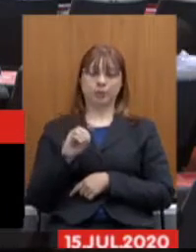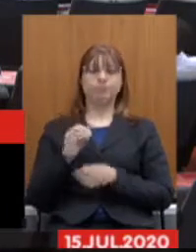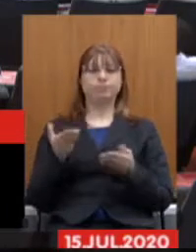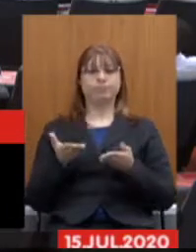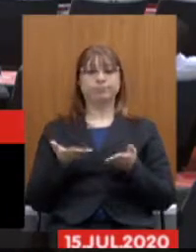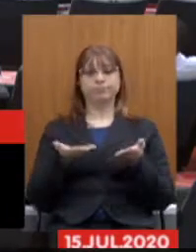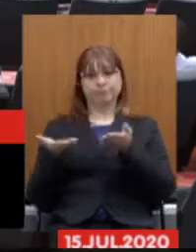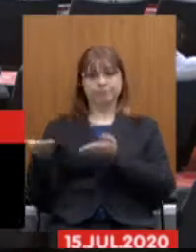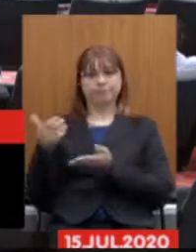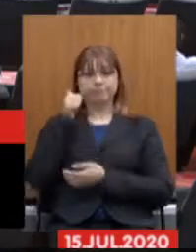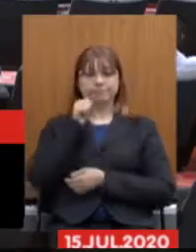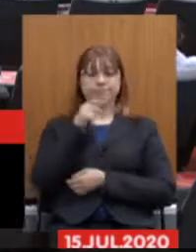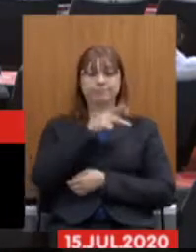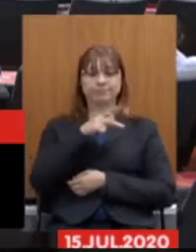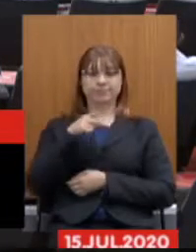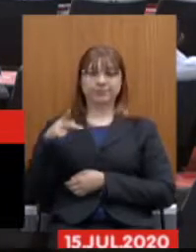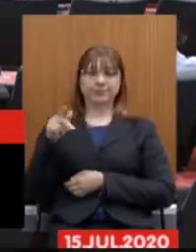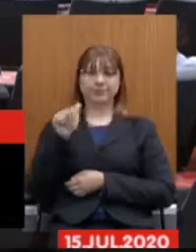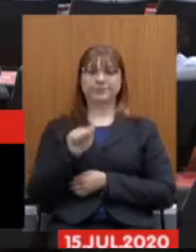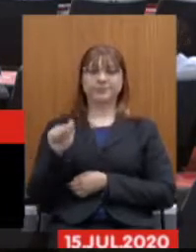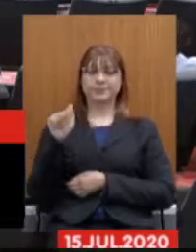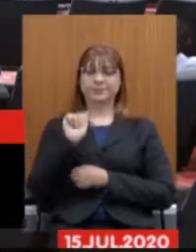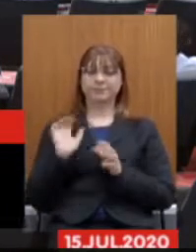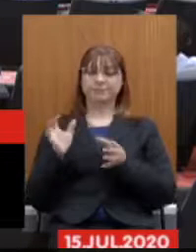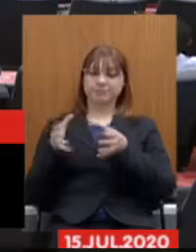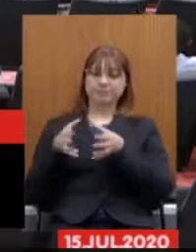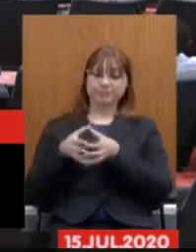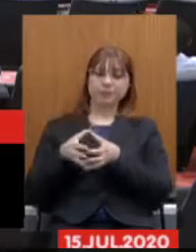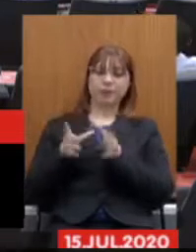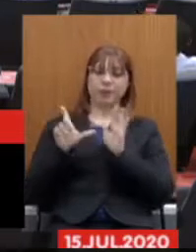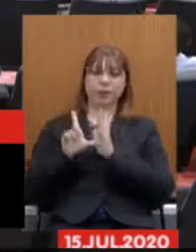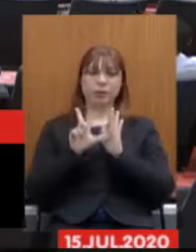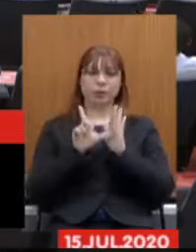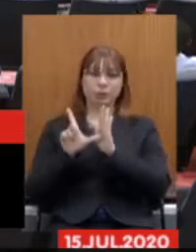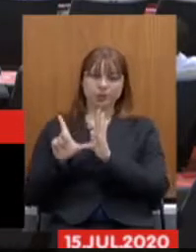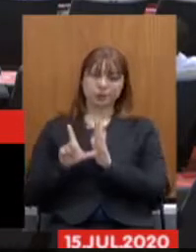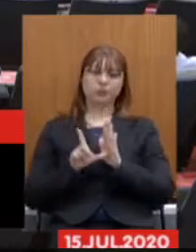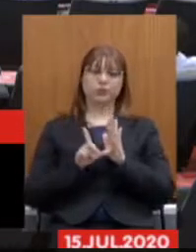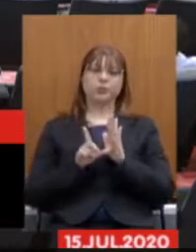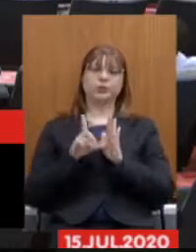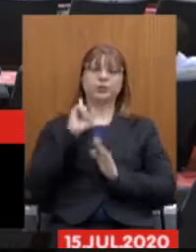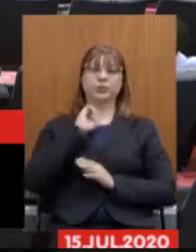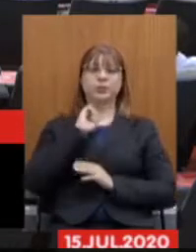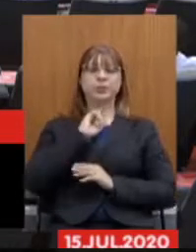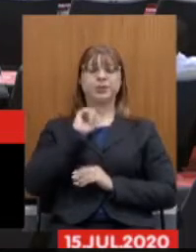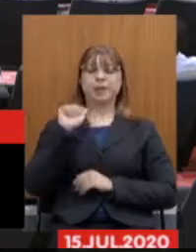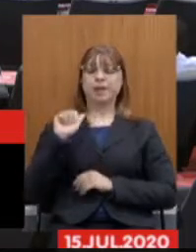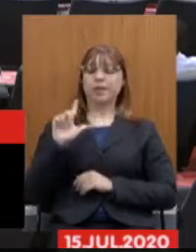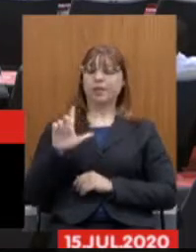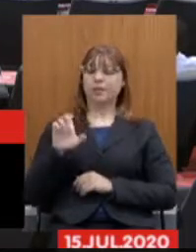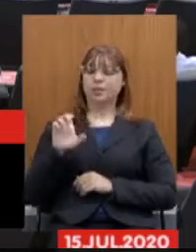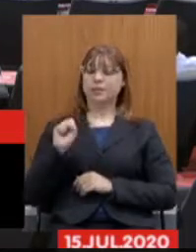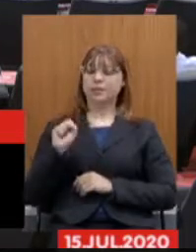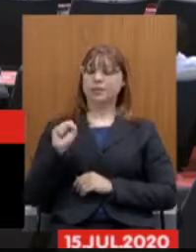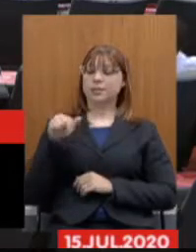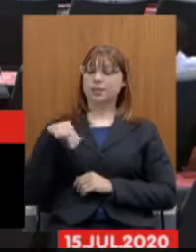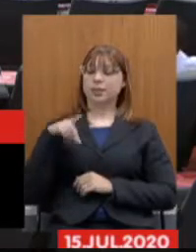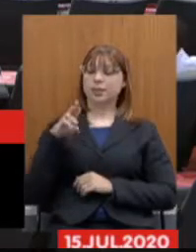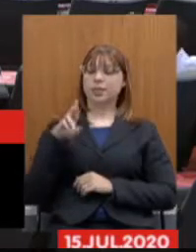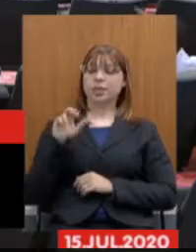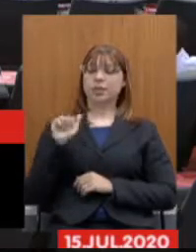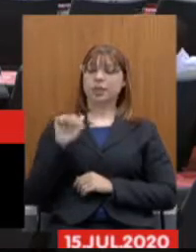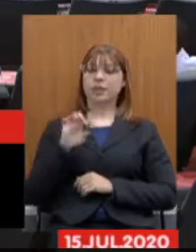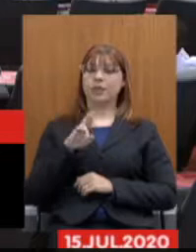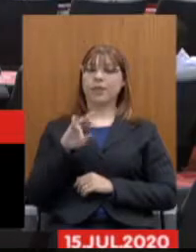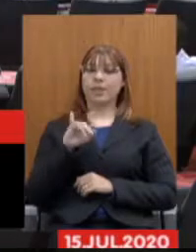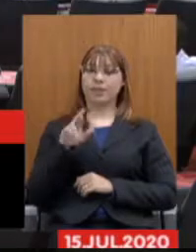da Associação de Servidores da Junta Comercial de Minas Gerais, senhora Alessandra Ferreira da Silva Araújo, que disporá de